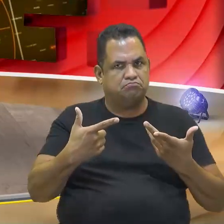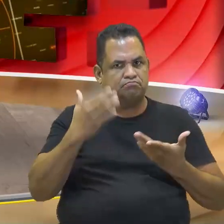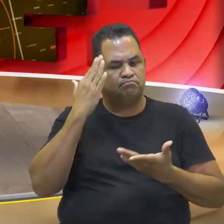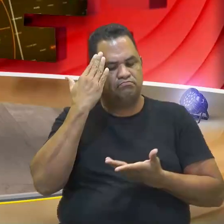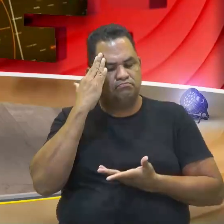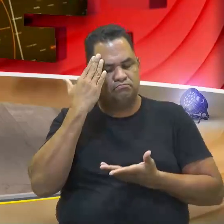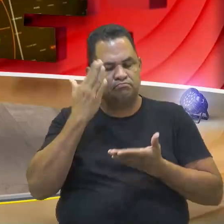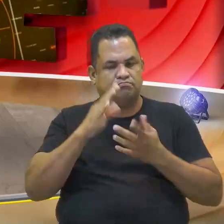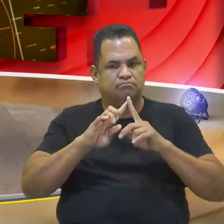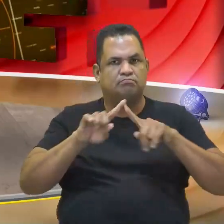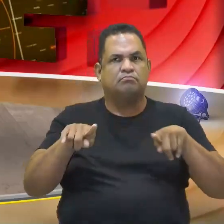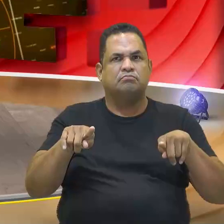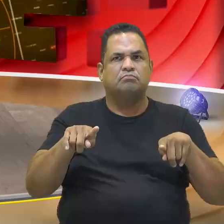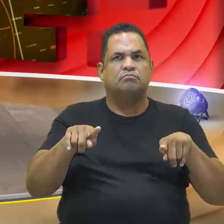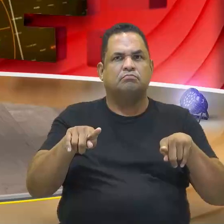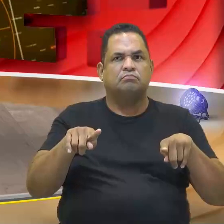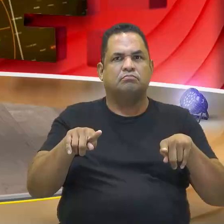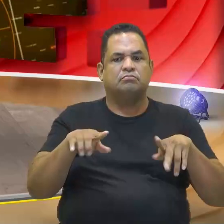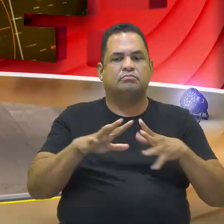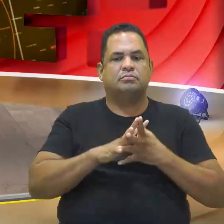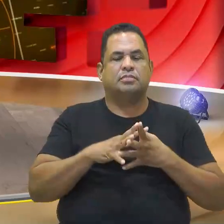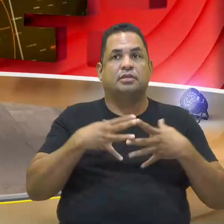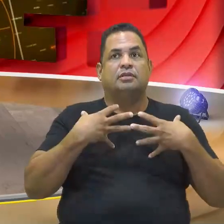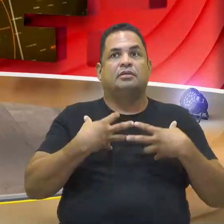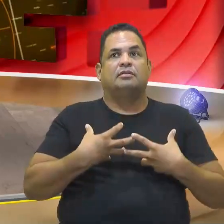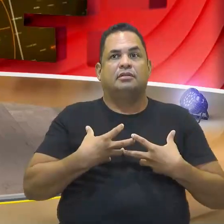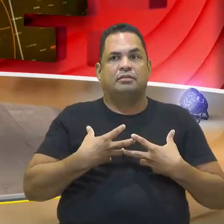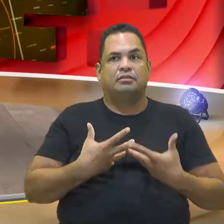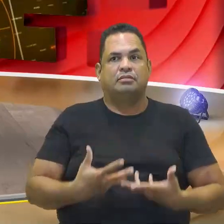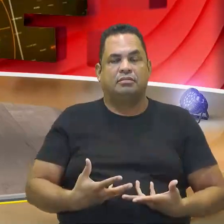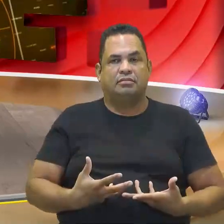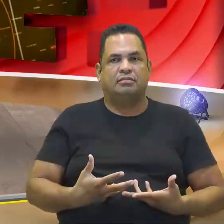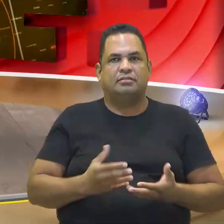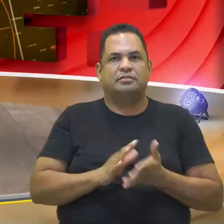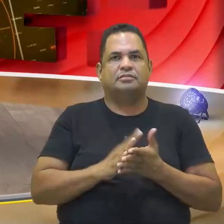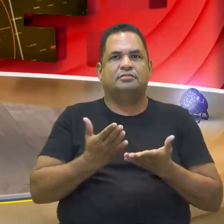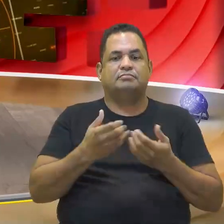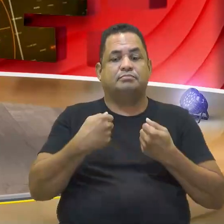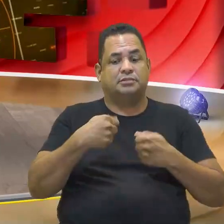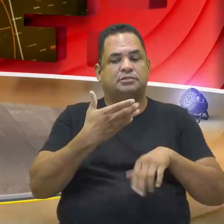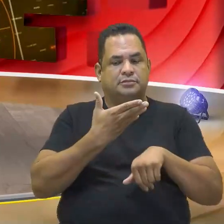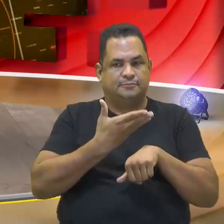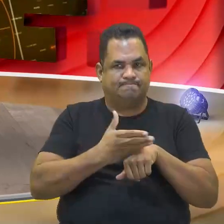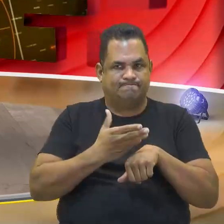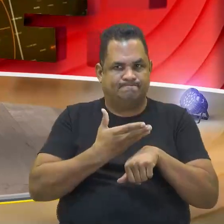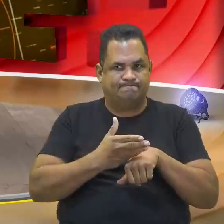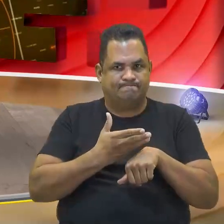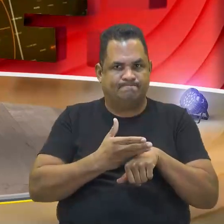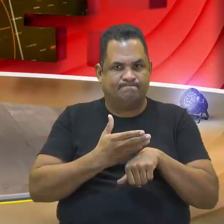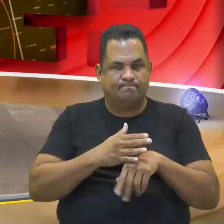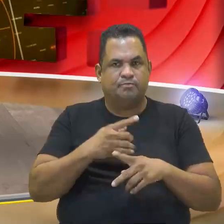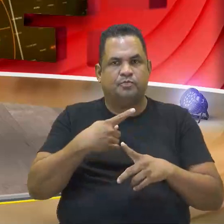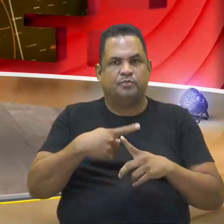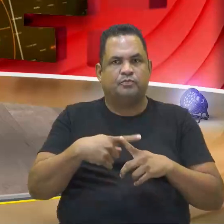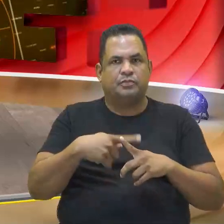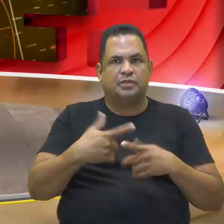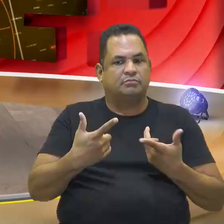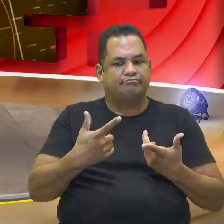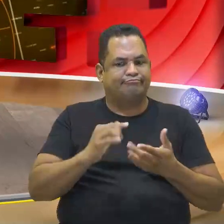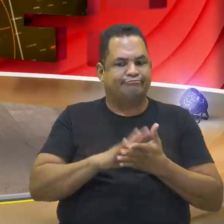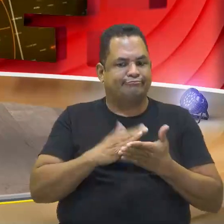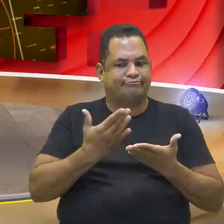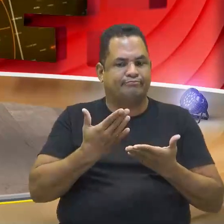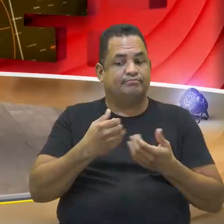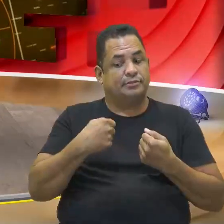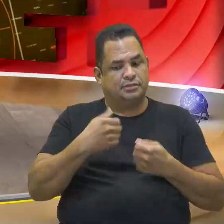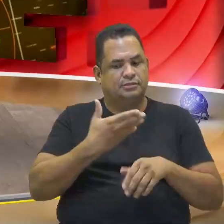Mas esse... Agora eu entendi, tem que ser colocado em prática, porque se não colocar não adianta. Então